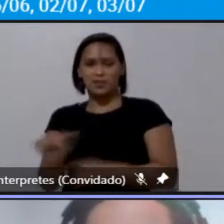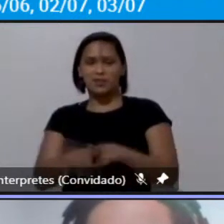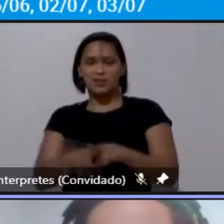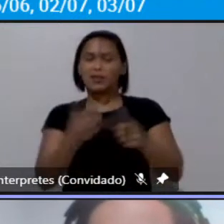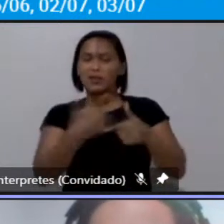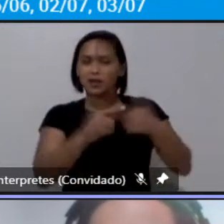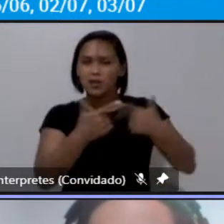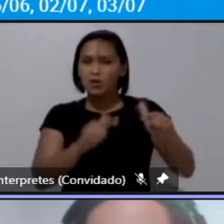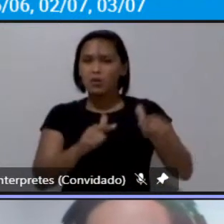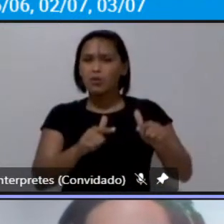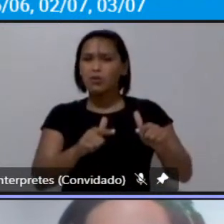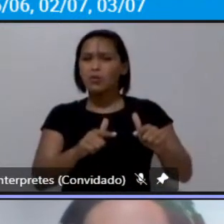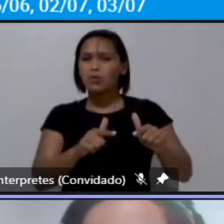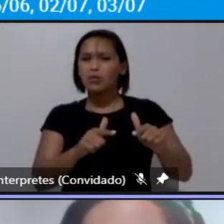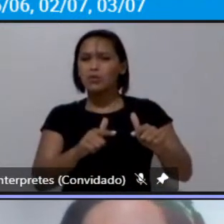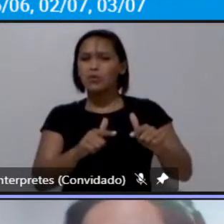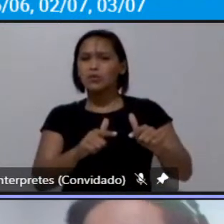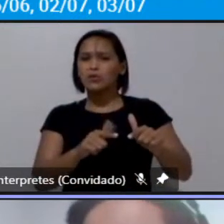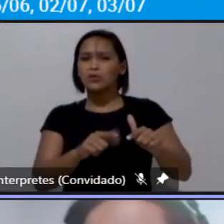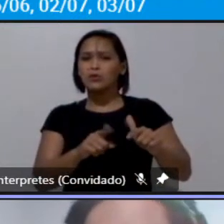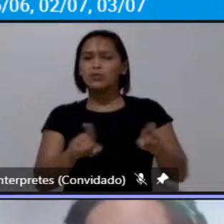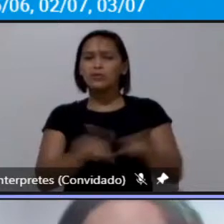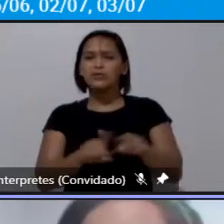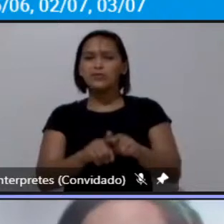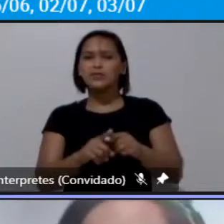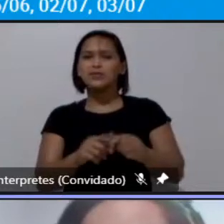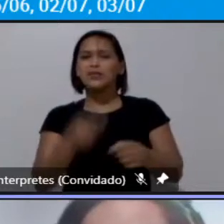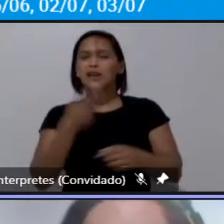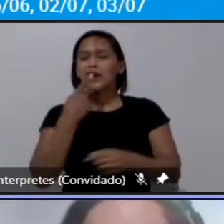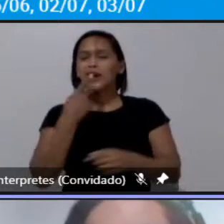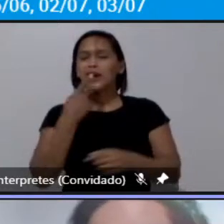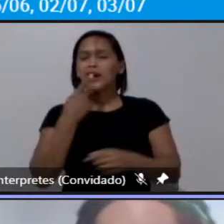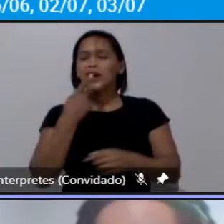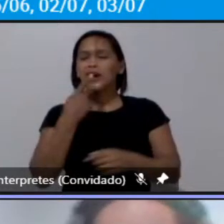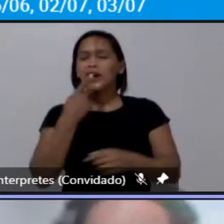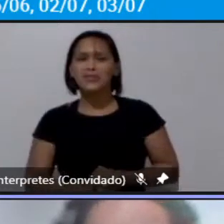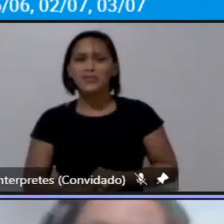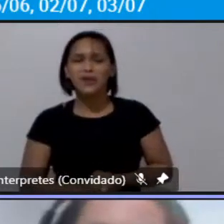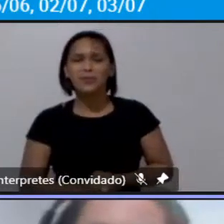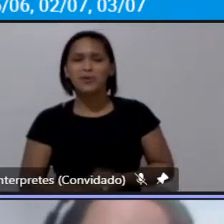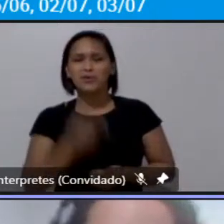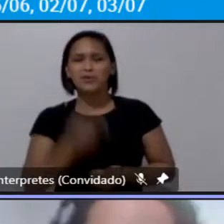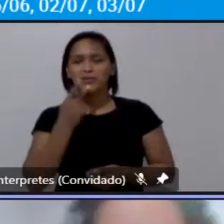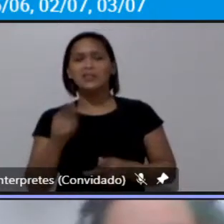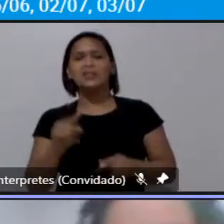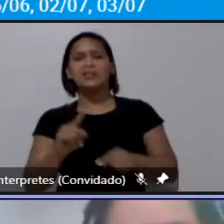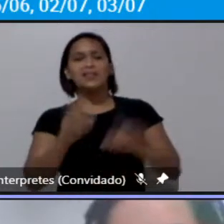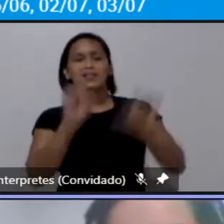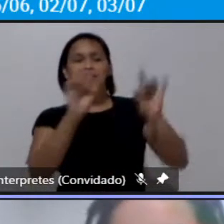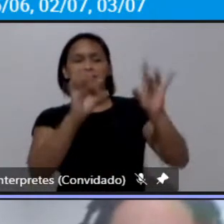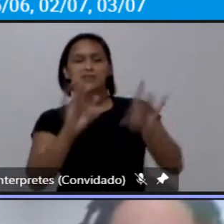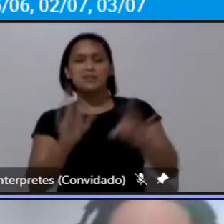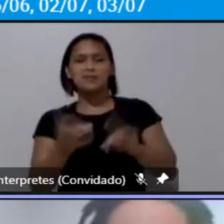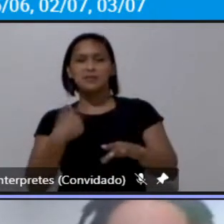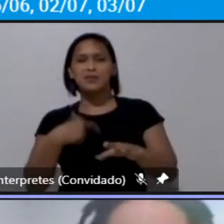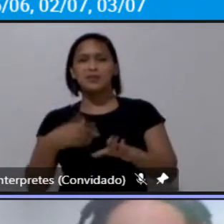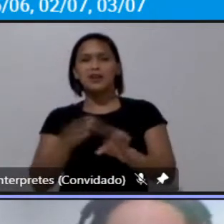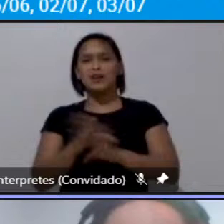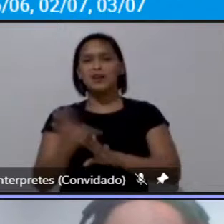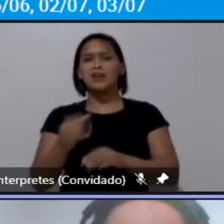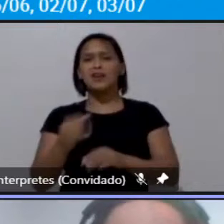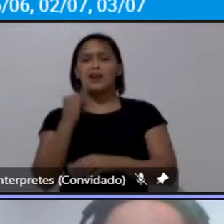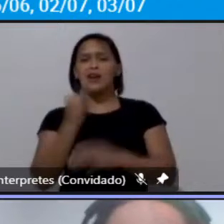e políticas para favorecer o mercado para favorecer especialmente a indústria